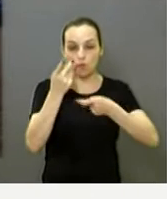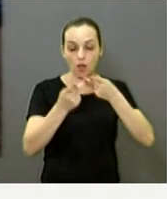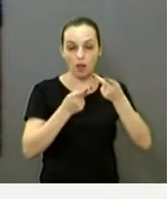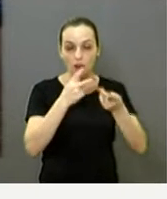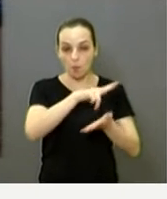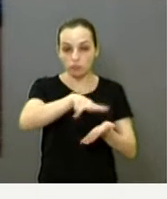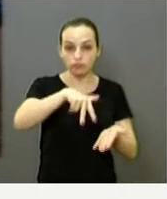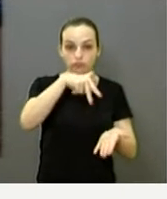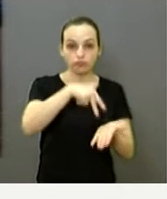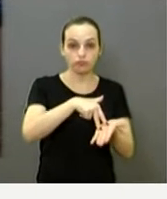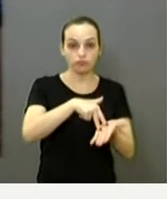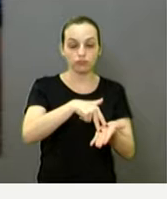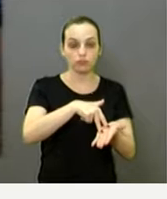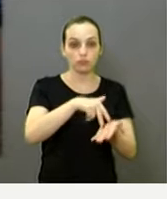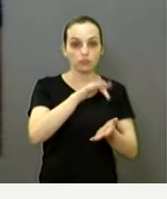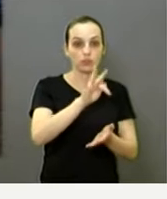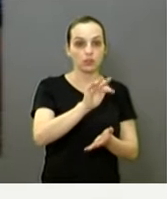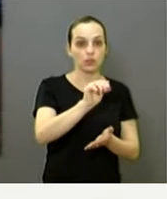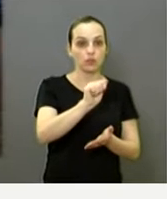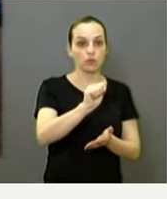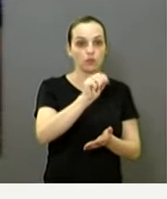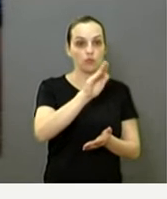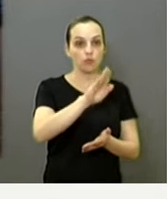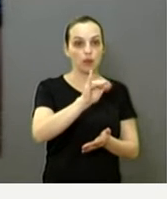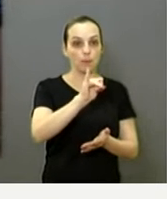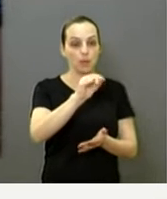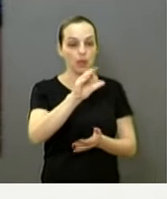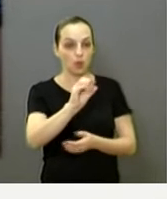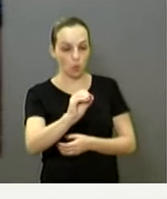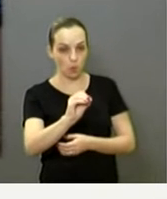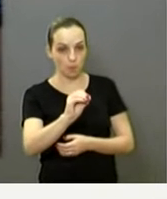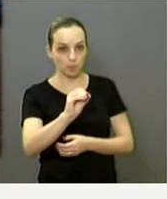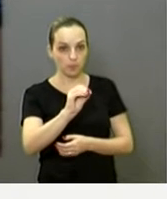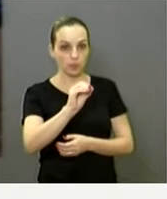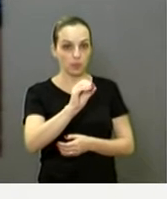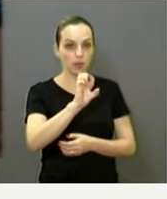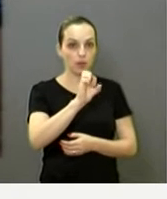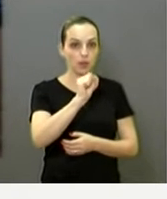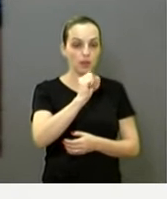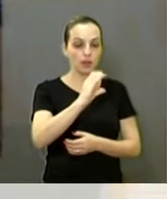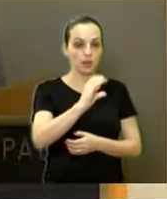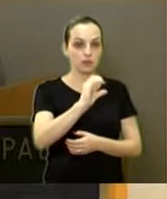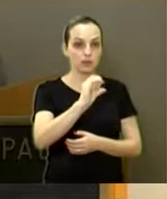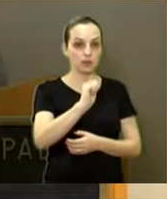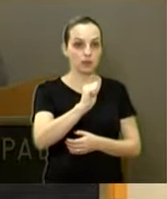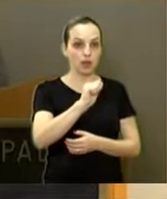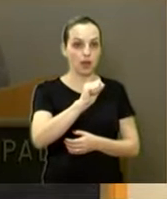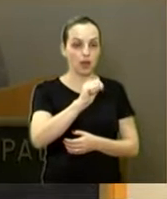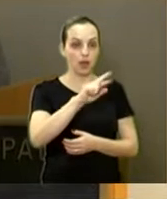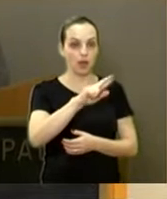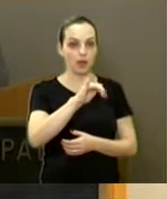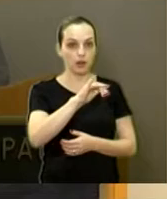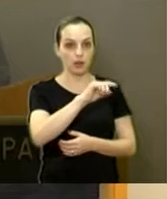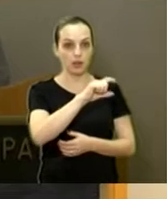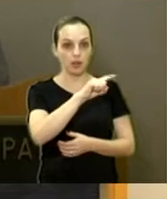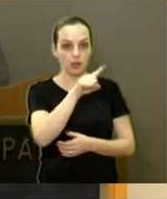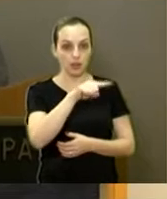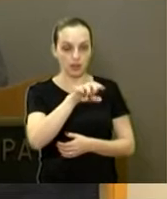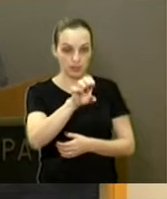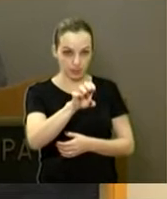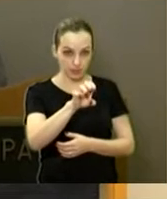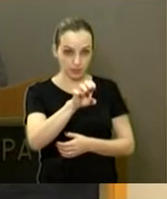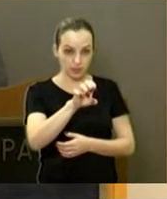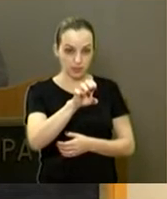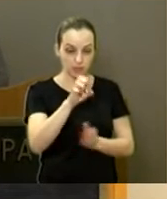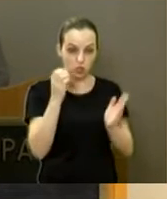na... Fábio Escalize. Nós precisávamos ter dois ou três Fábios Escalize no DAI, para ir